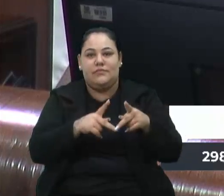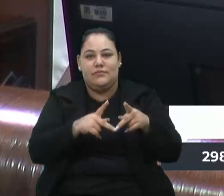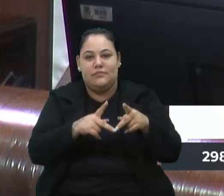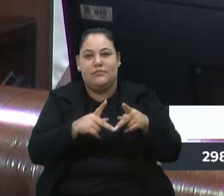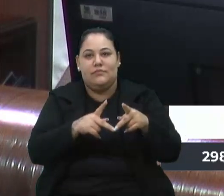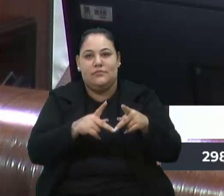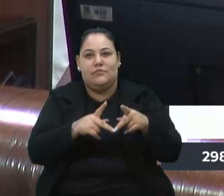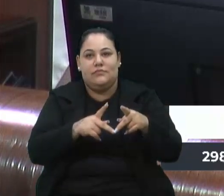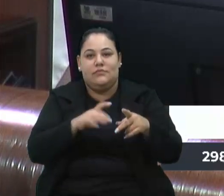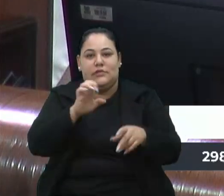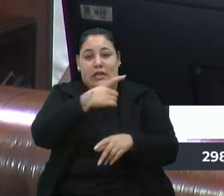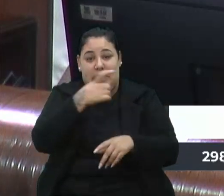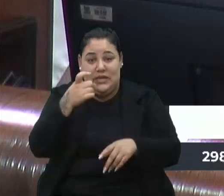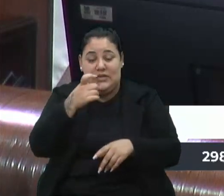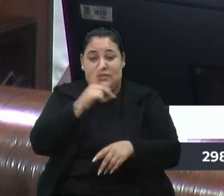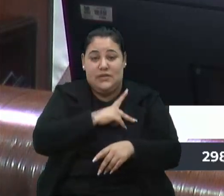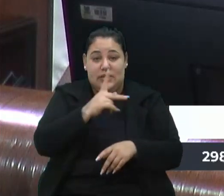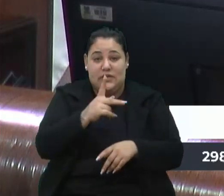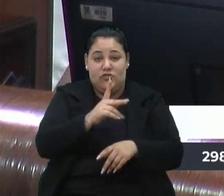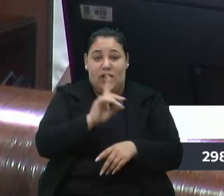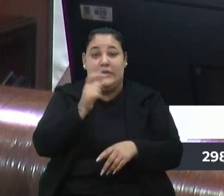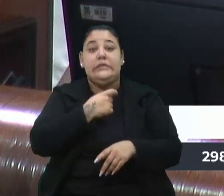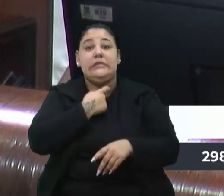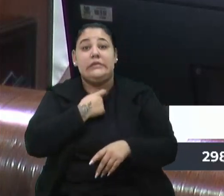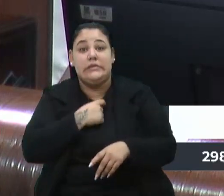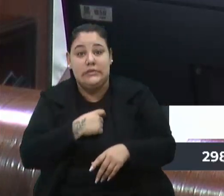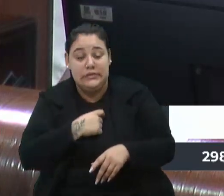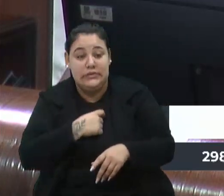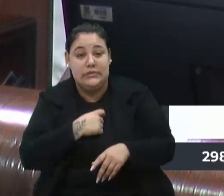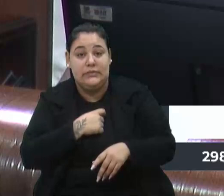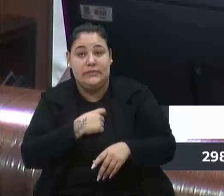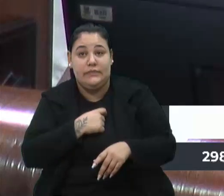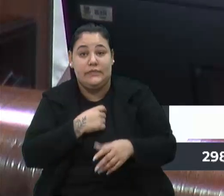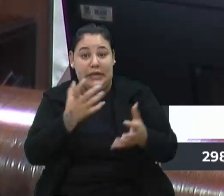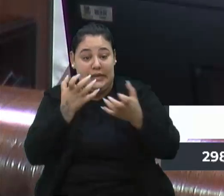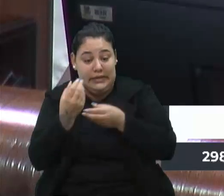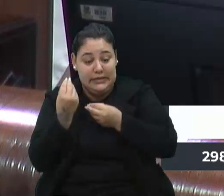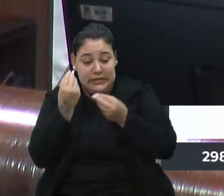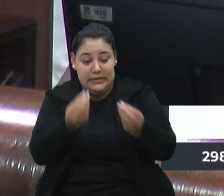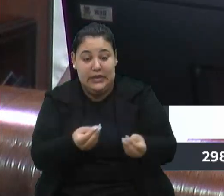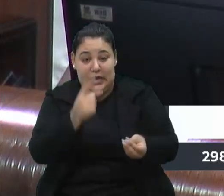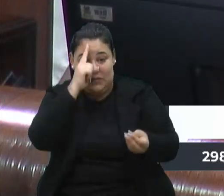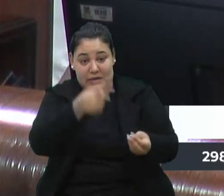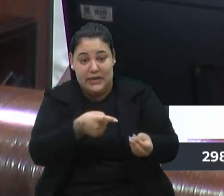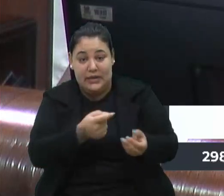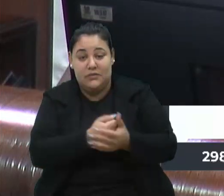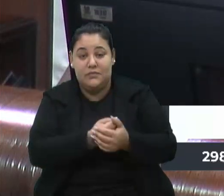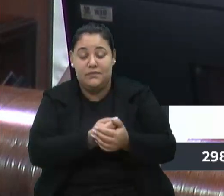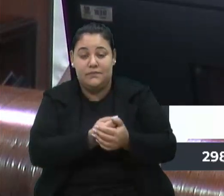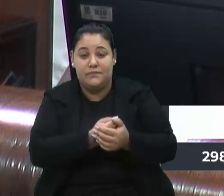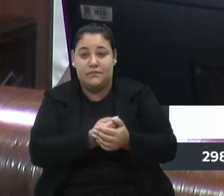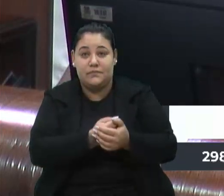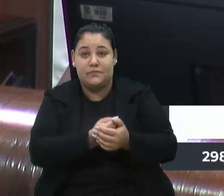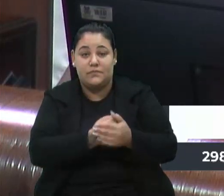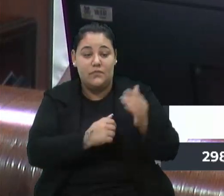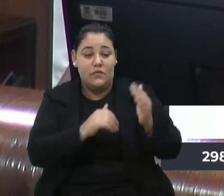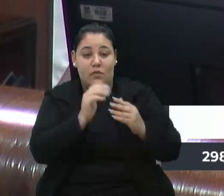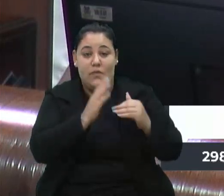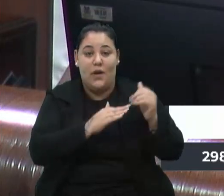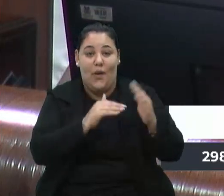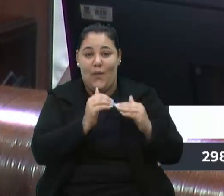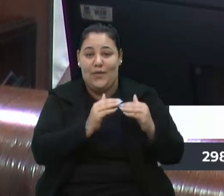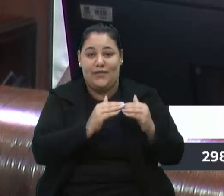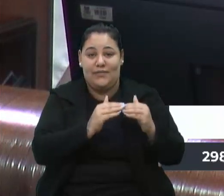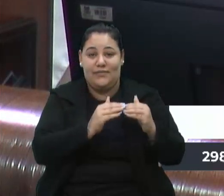ex-presidente lá da FUCS, né, que quis entregar no seu mandato uma obra que ele não